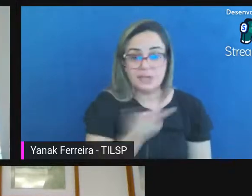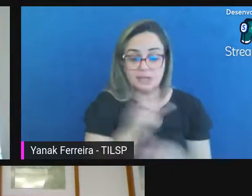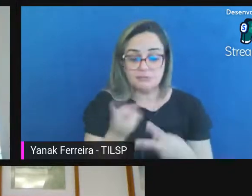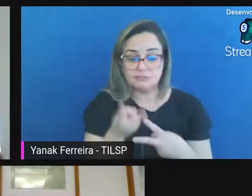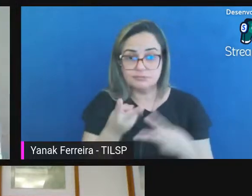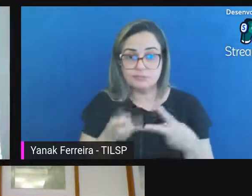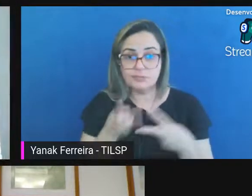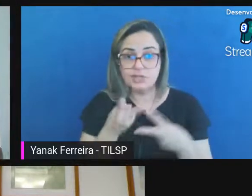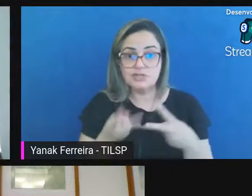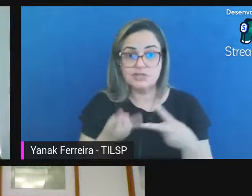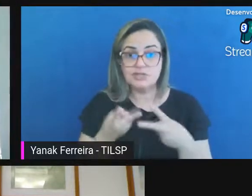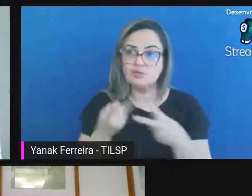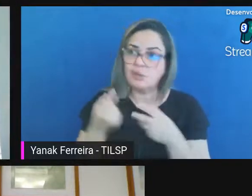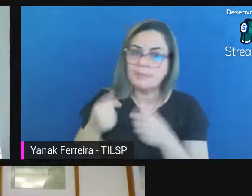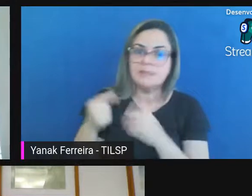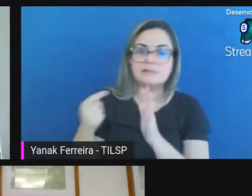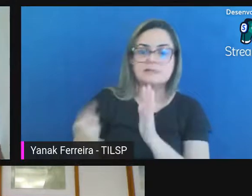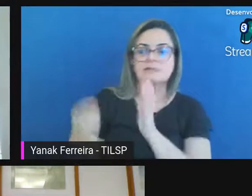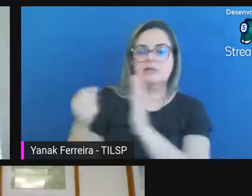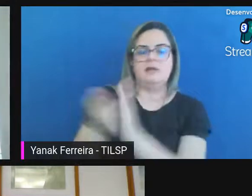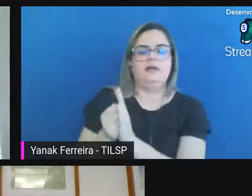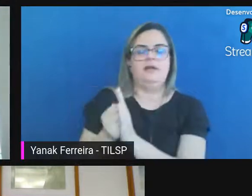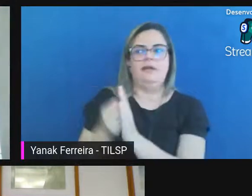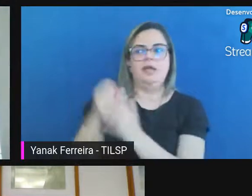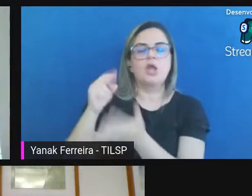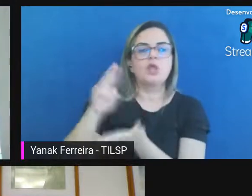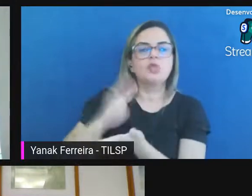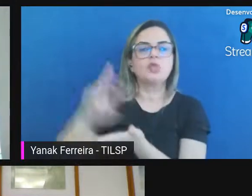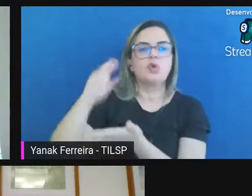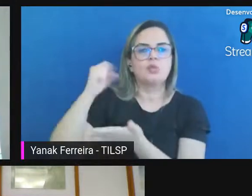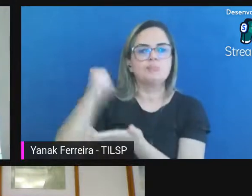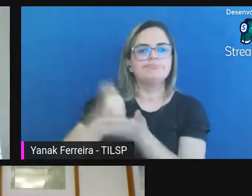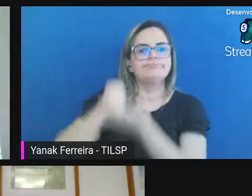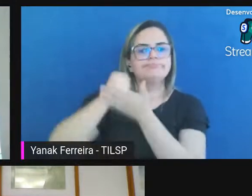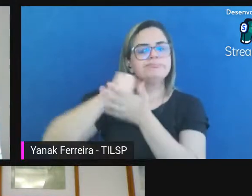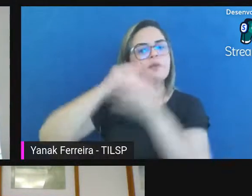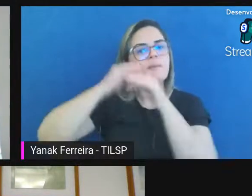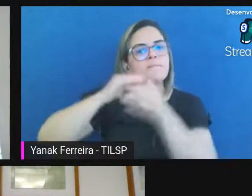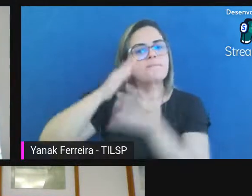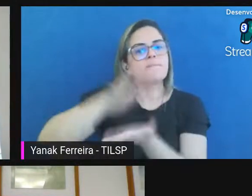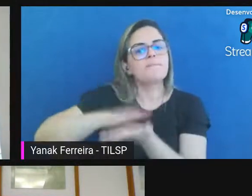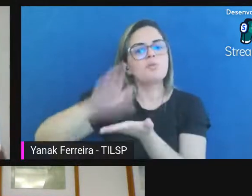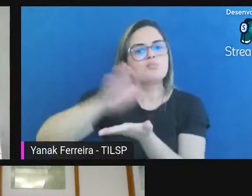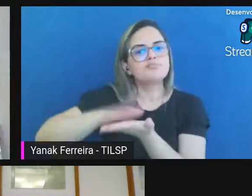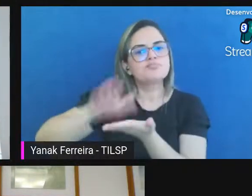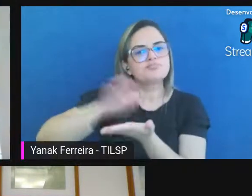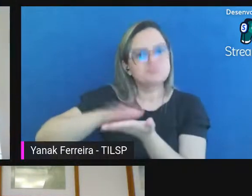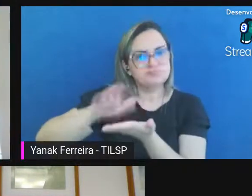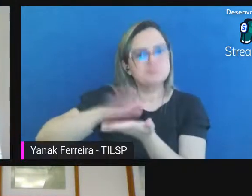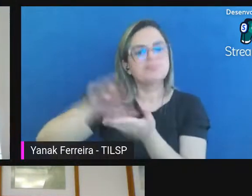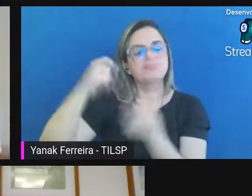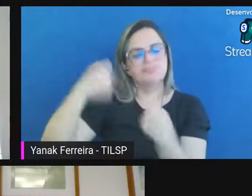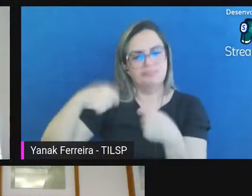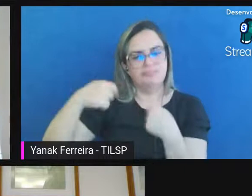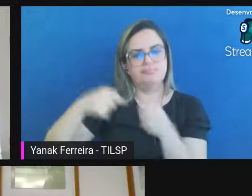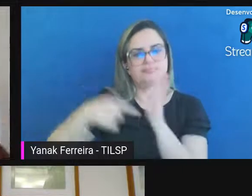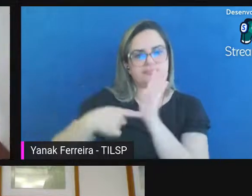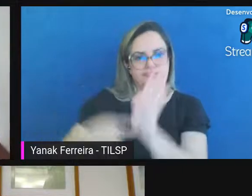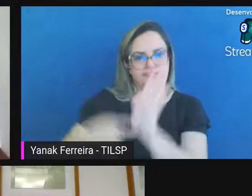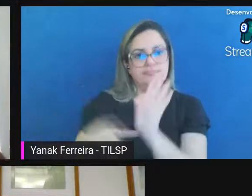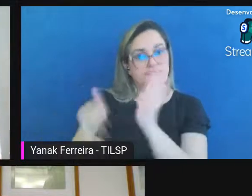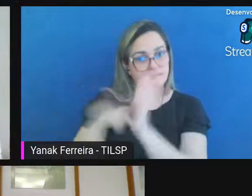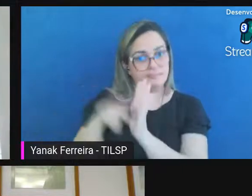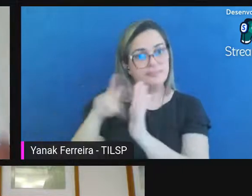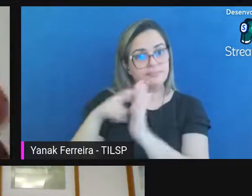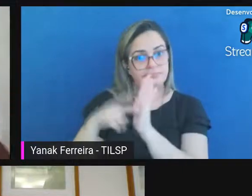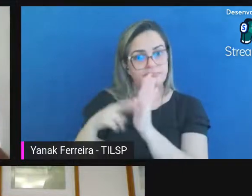nomeados a disseminação sai desse ambiente pelo terceiro pacote que é o pacote DIP algo que